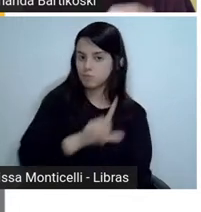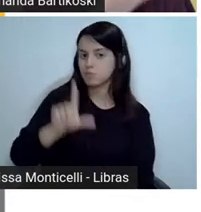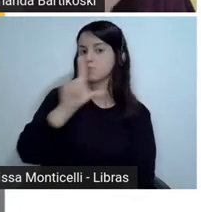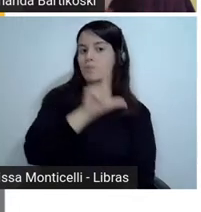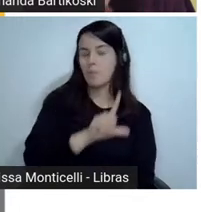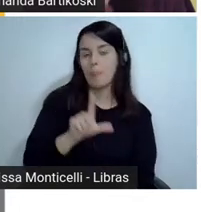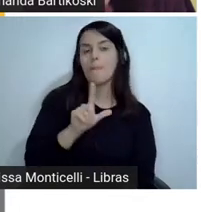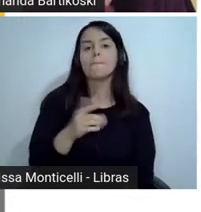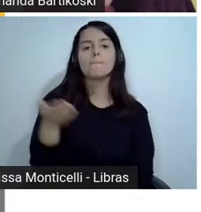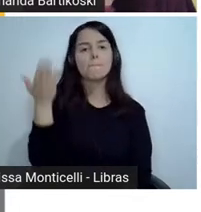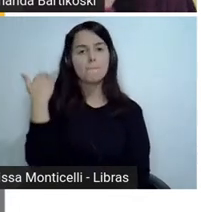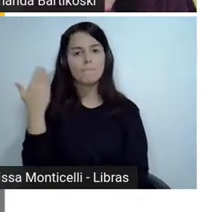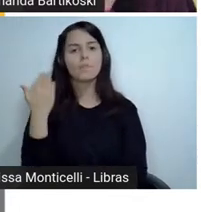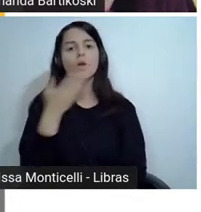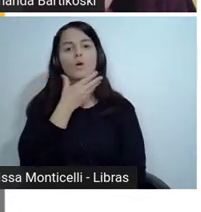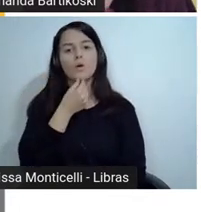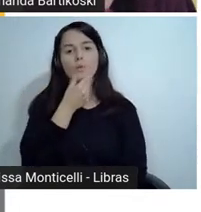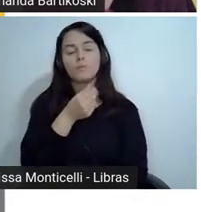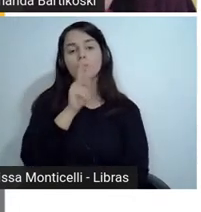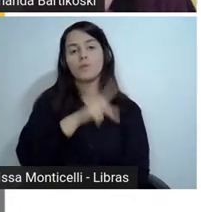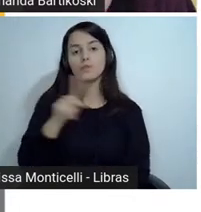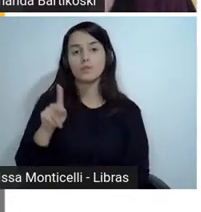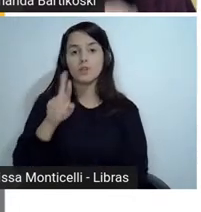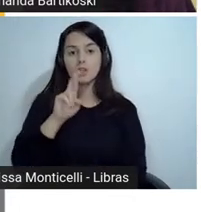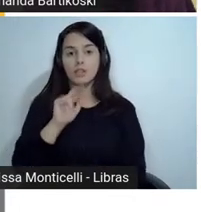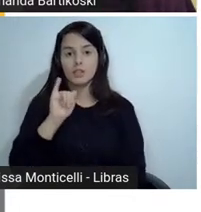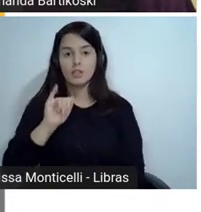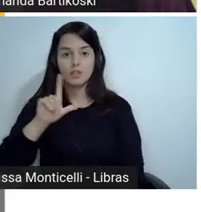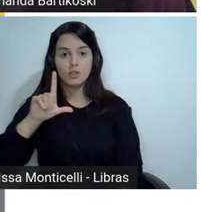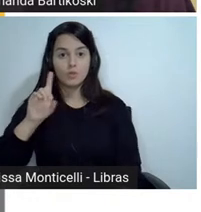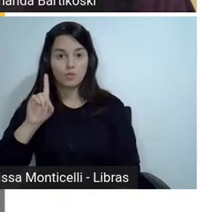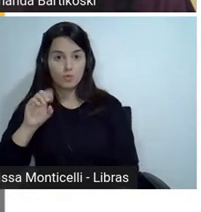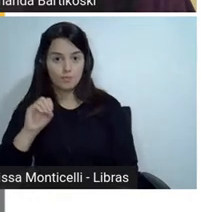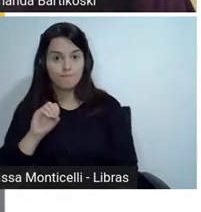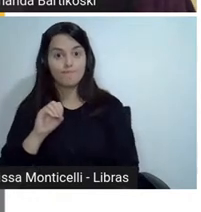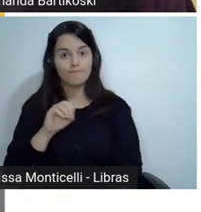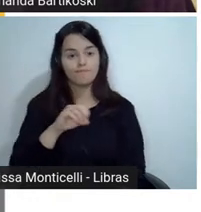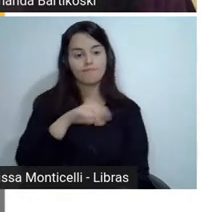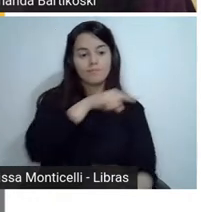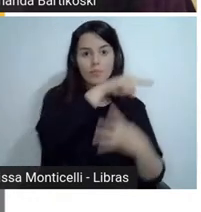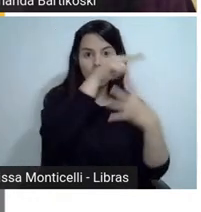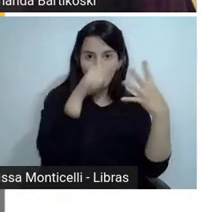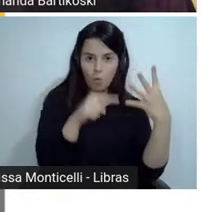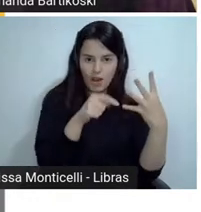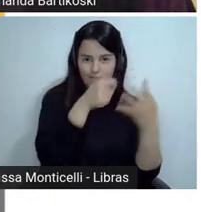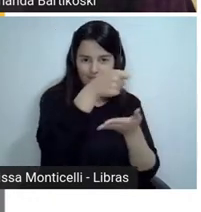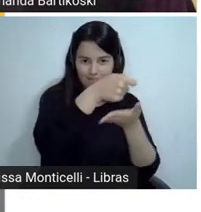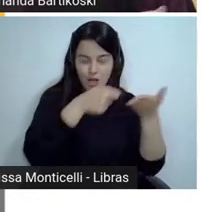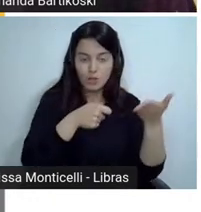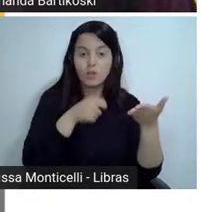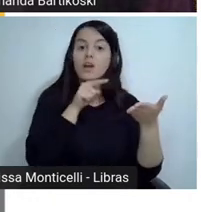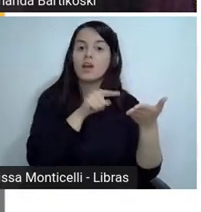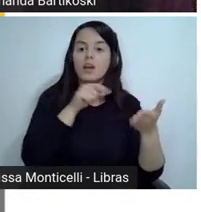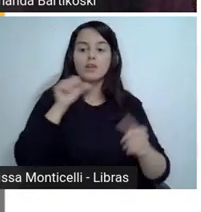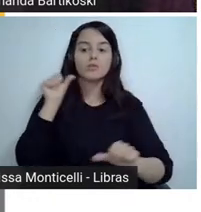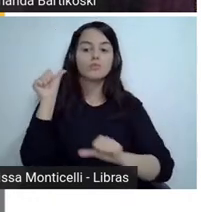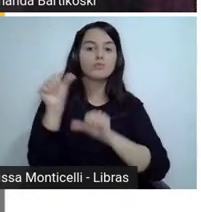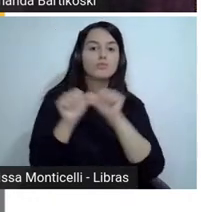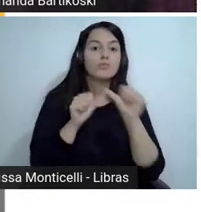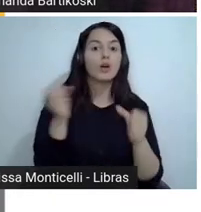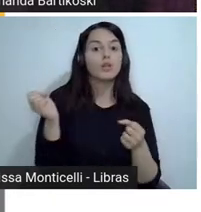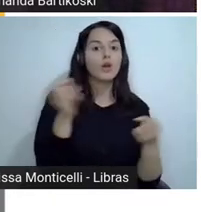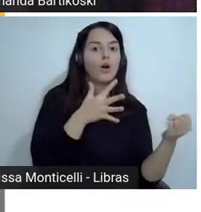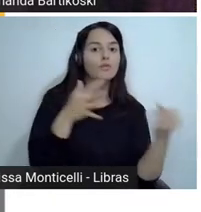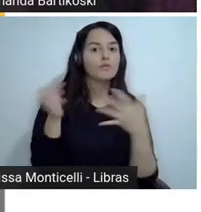pesquisa do professor Rio do Cosson, né? Eles vão atualizar isso. E lá pelas tantas, eles apresentam